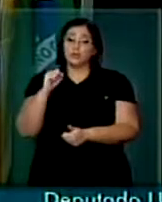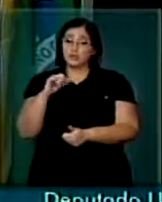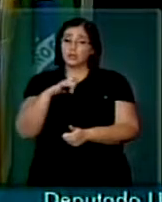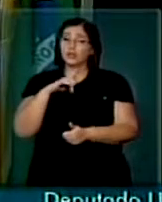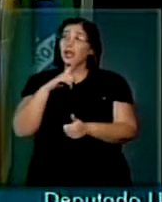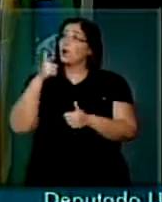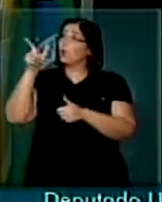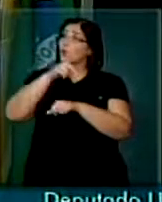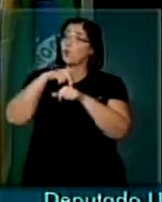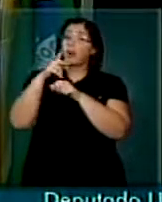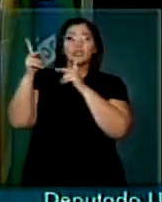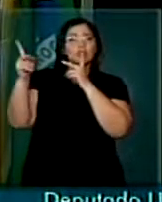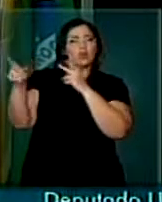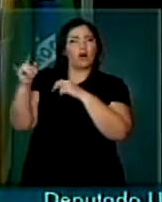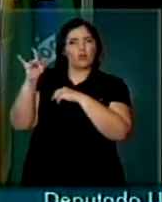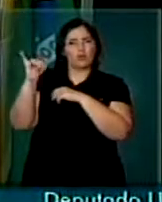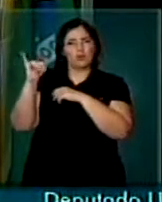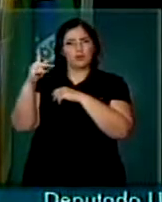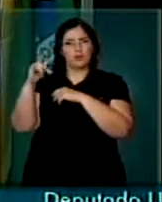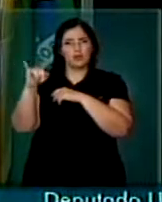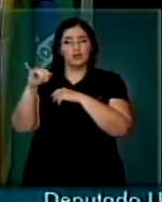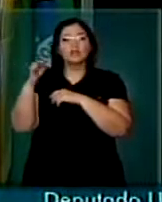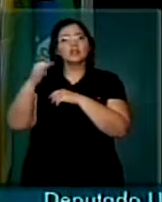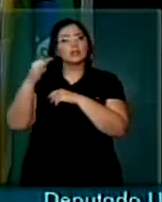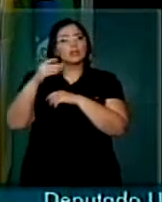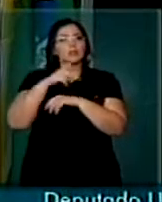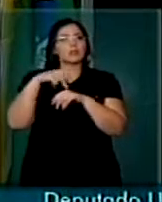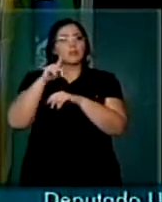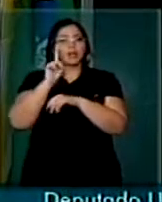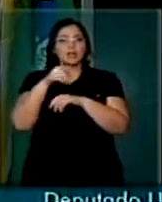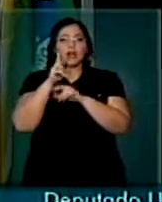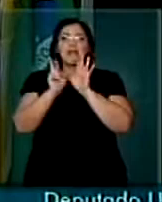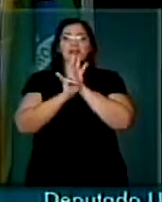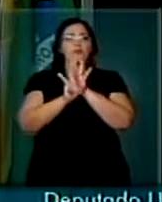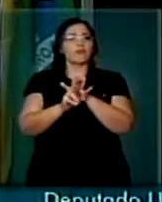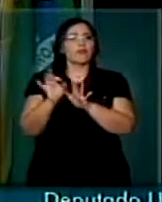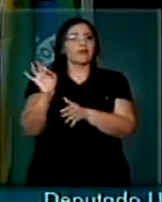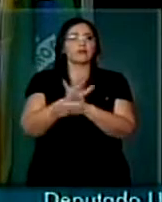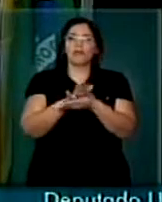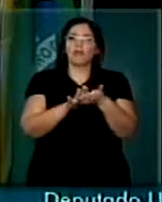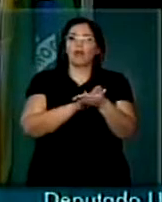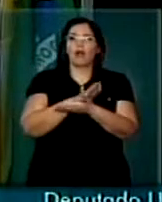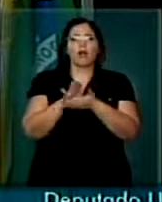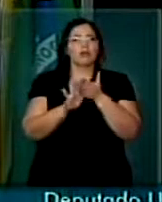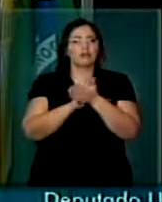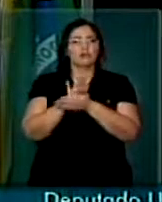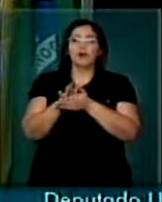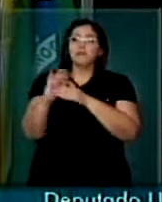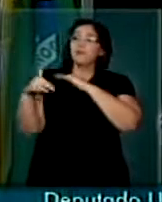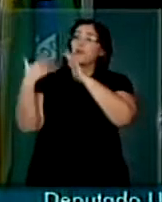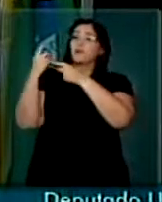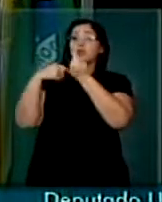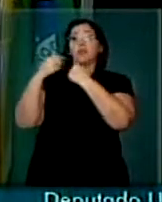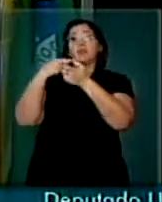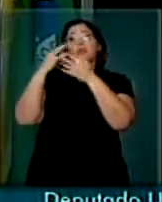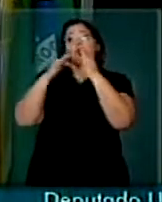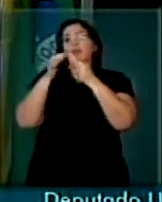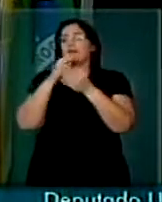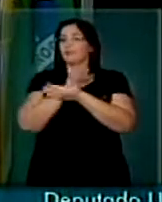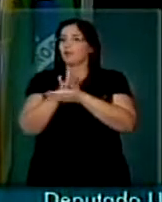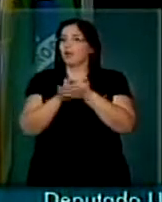em outros países, é certo que não serão países tidos como referências de desenvolvimento econômico e tecnológico.